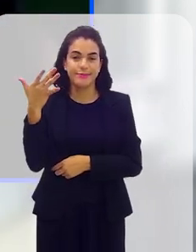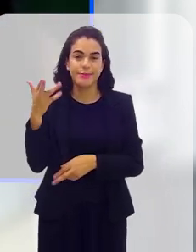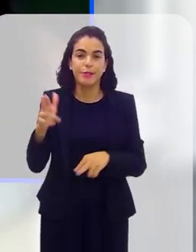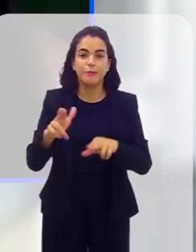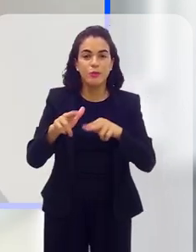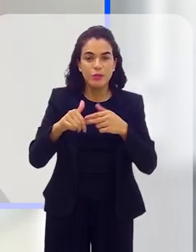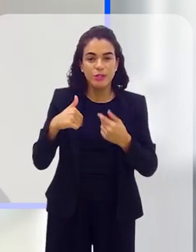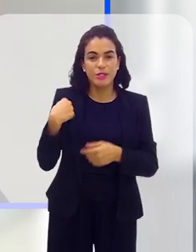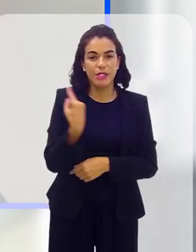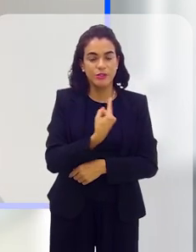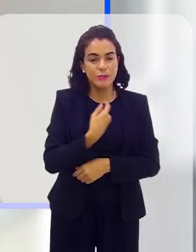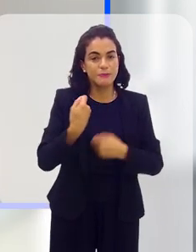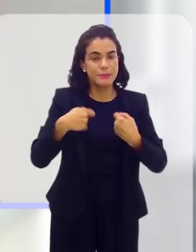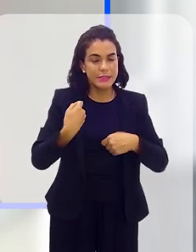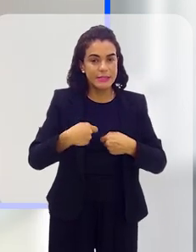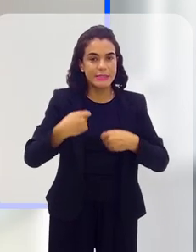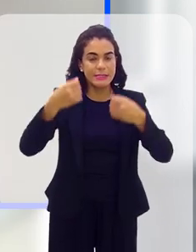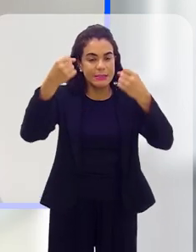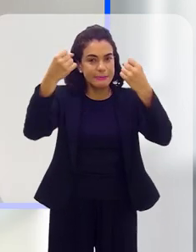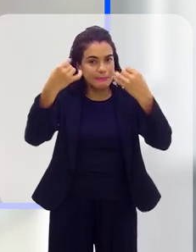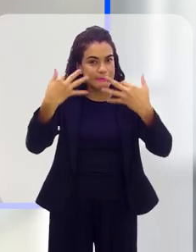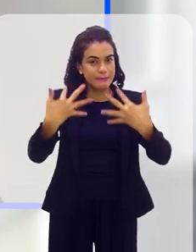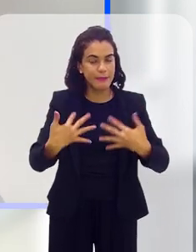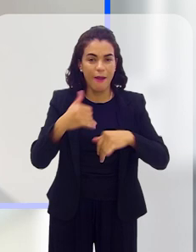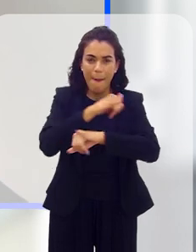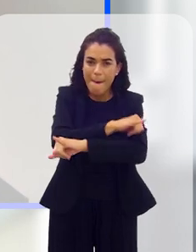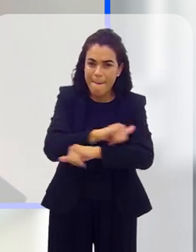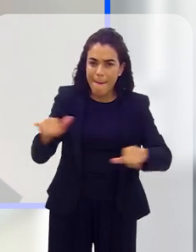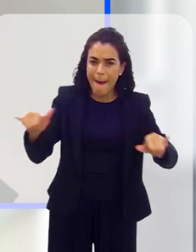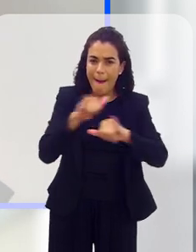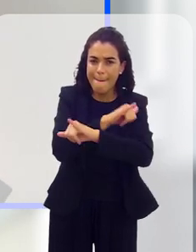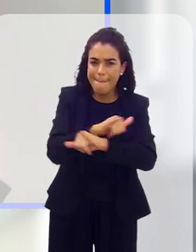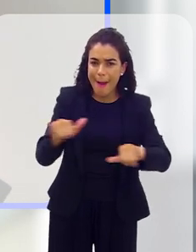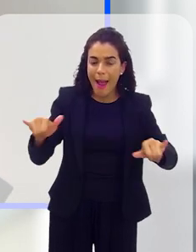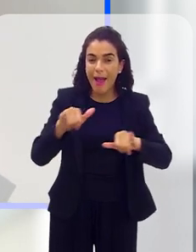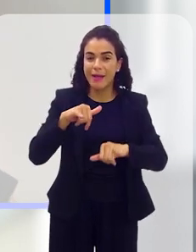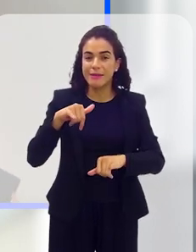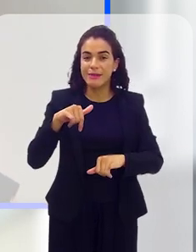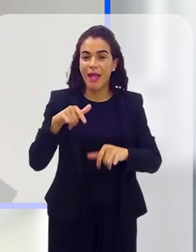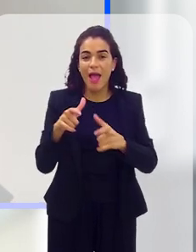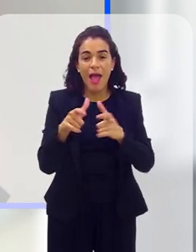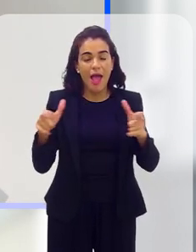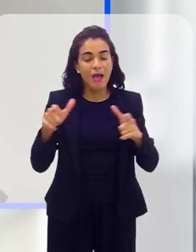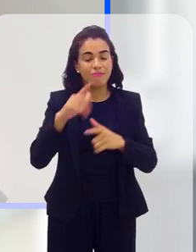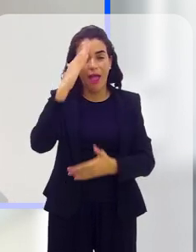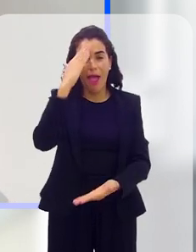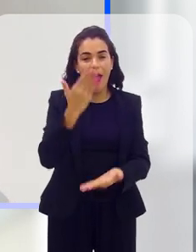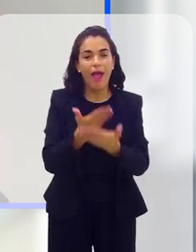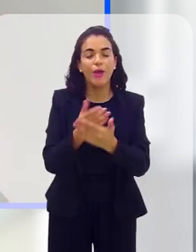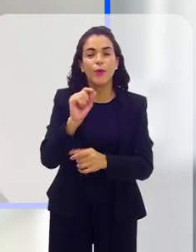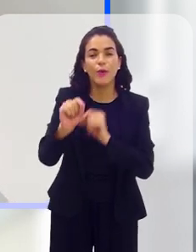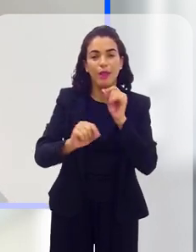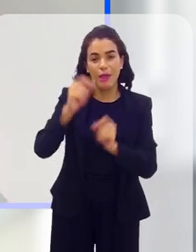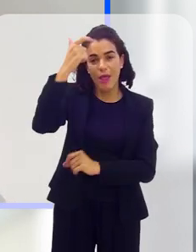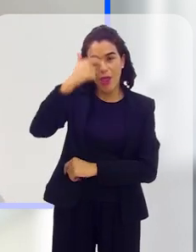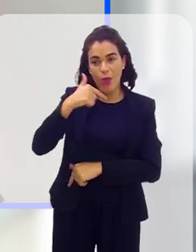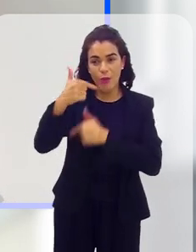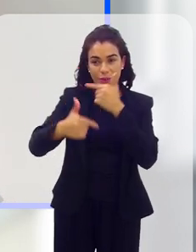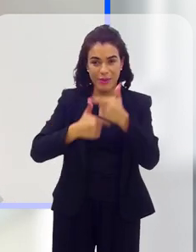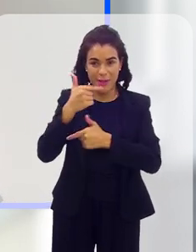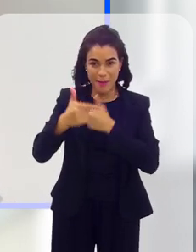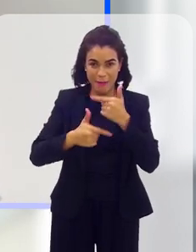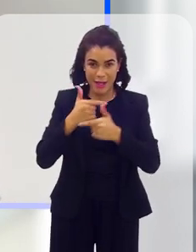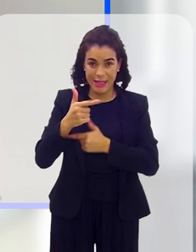outrem, né, e é isso que a gente precisa desmistificar, porque estão fazendo crer que aquela pessoa que está